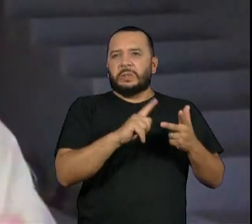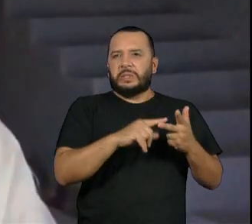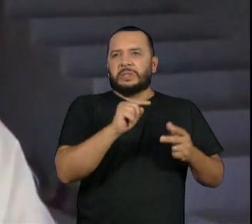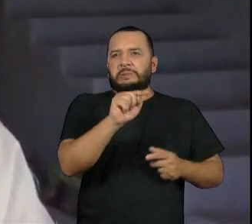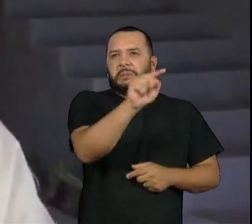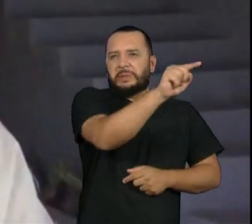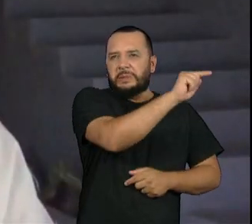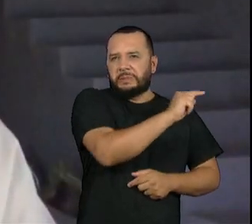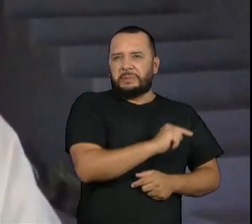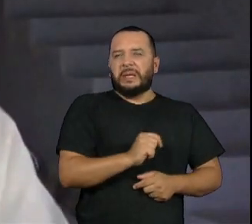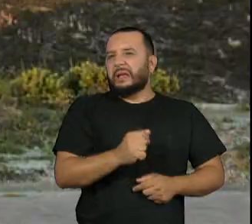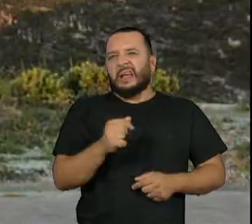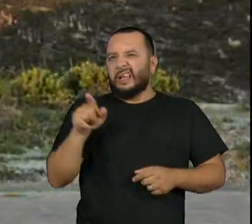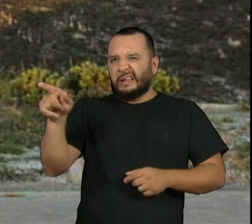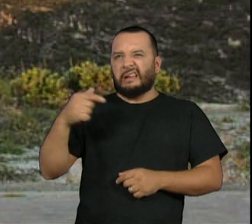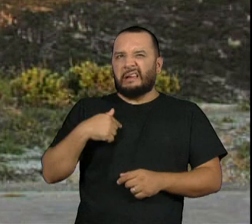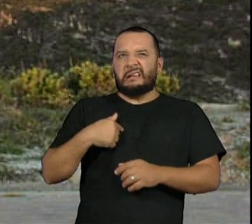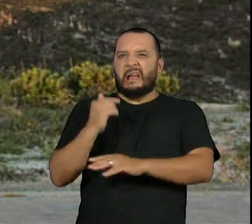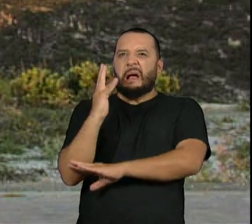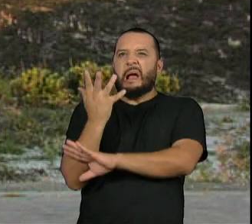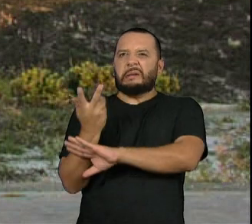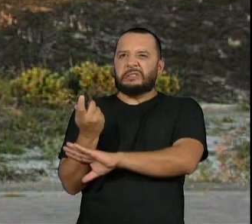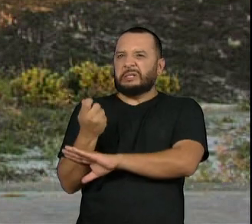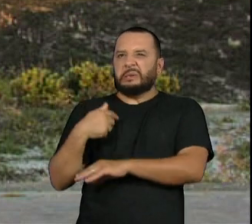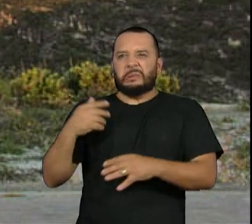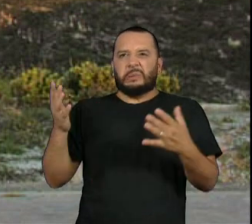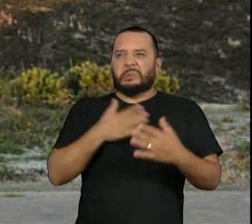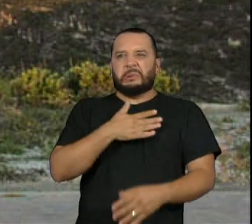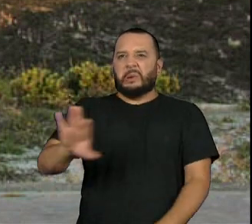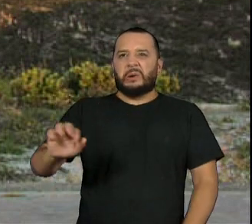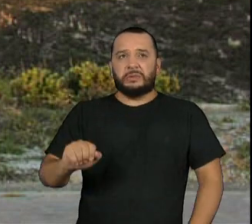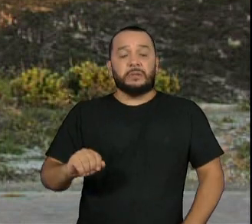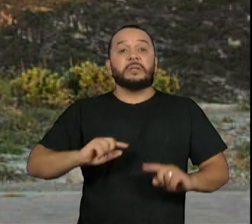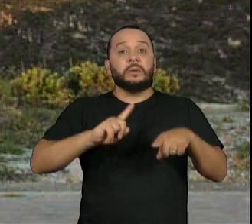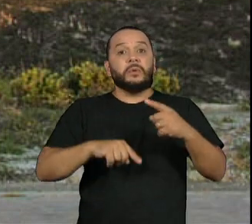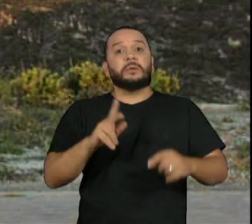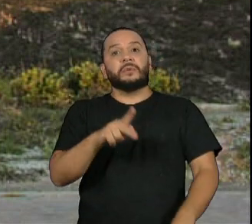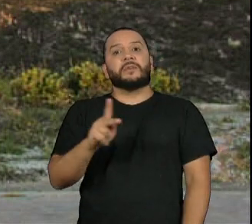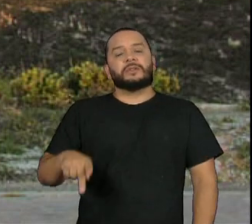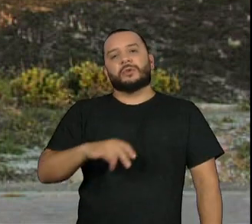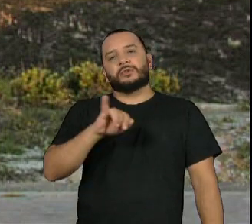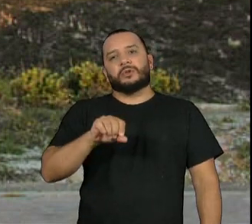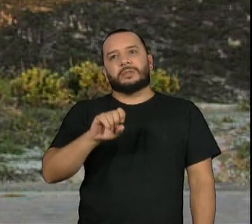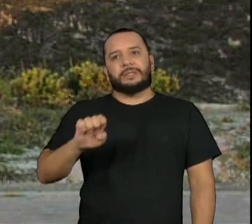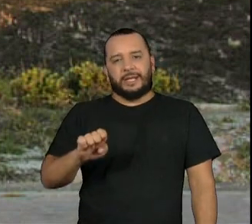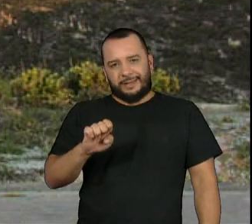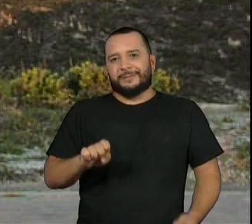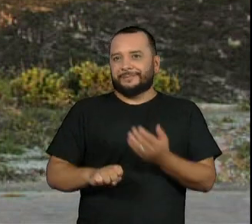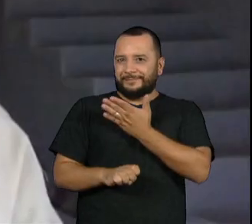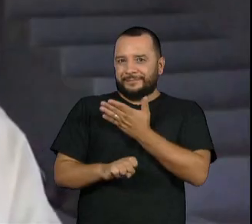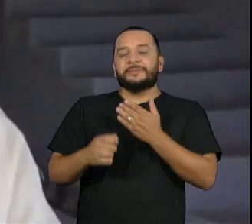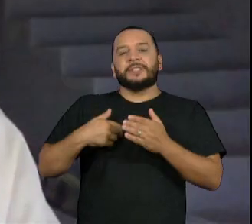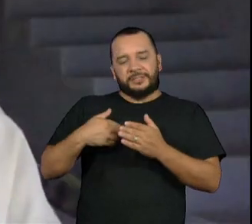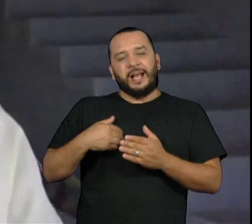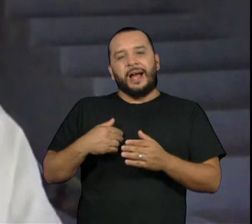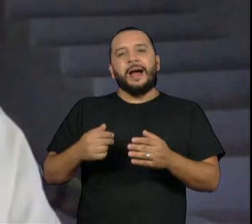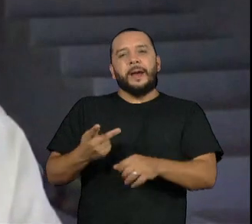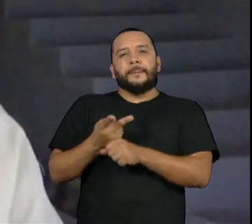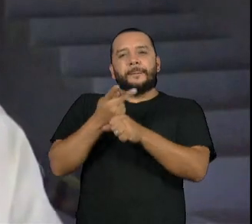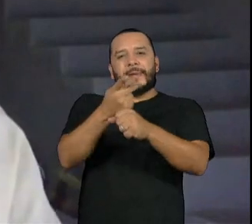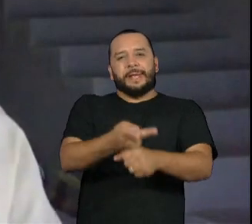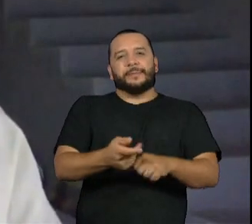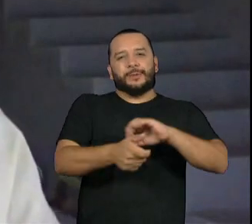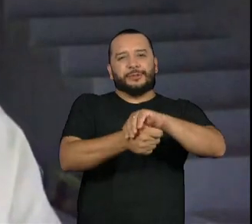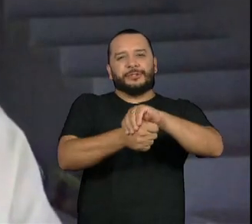queria ir para a Caatinga. Quando o professor José Alves de Siqueira Filho, ganhador do Prêmio Jabuti com o livro A